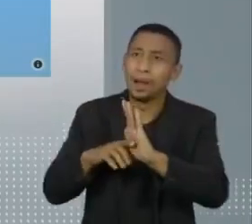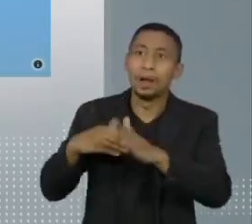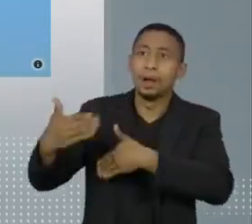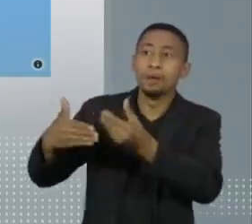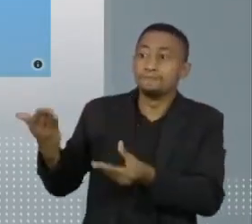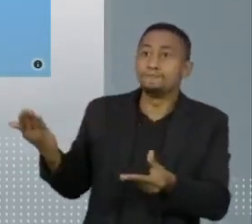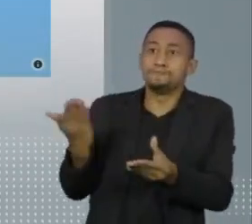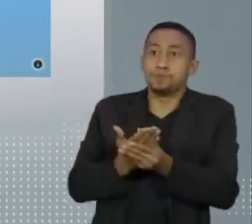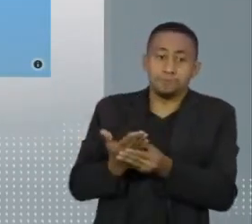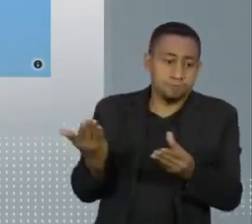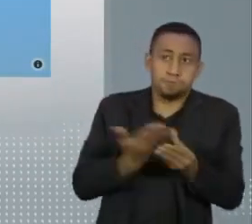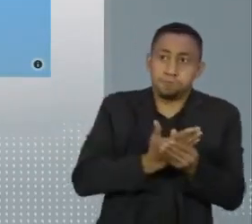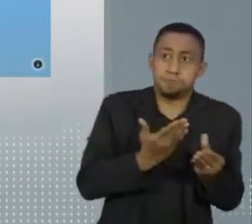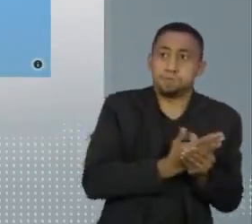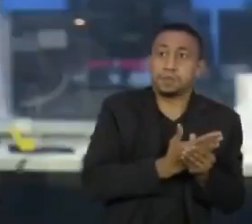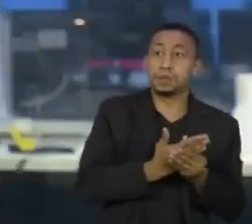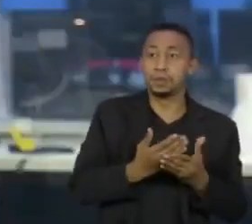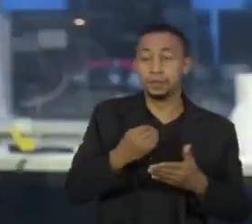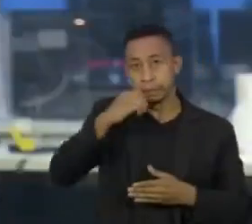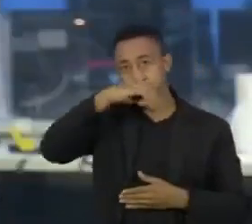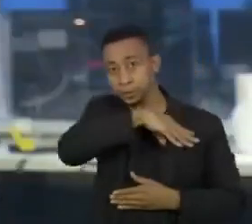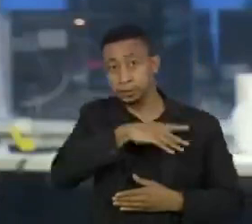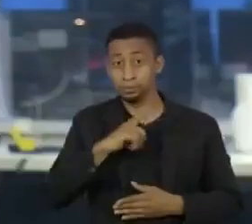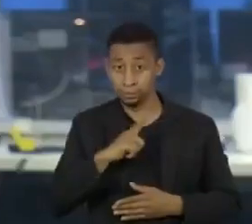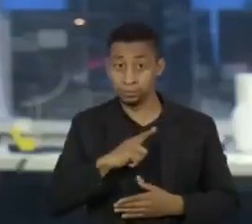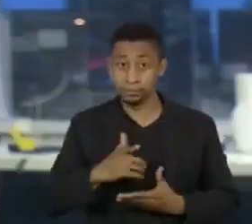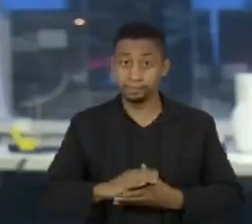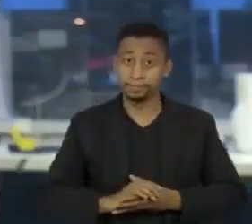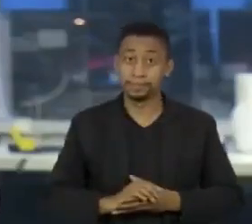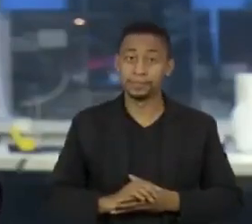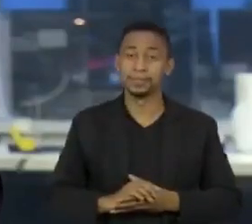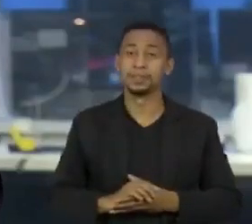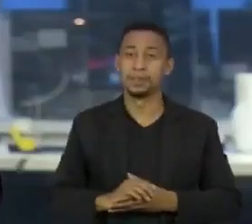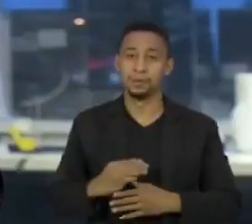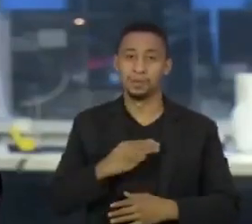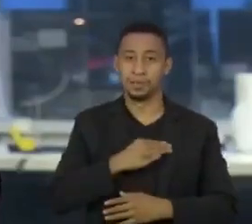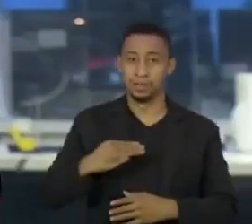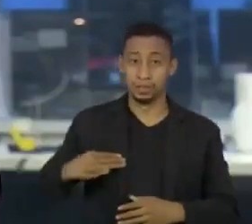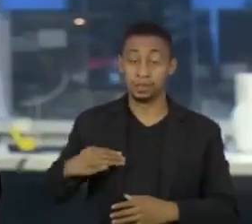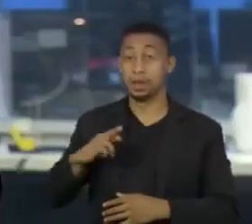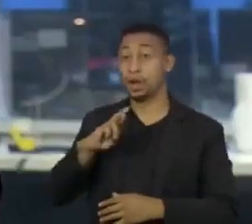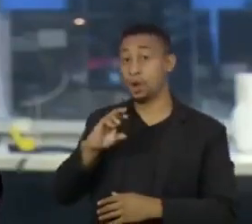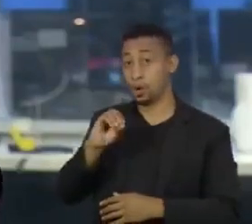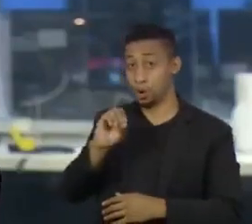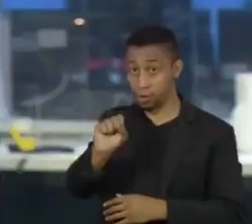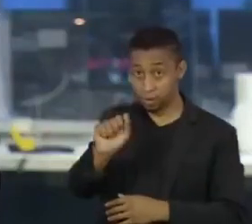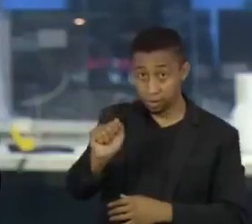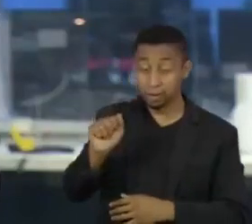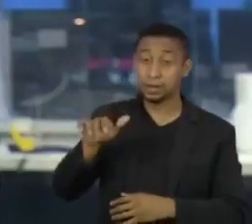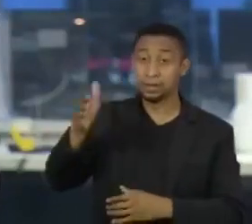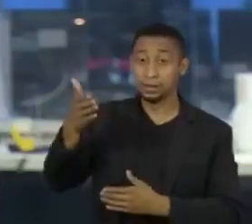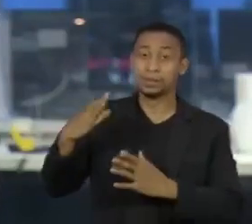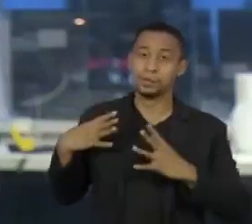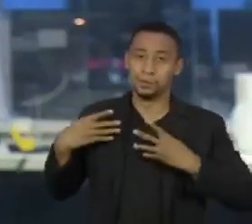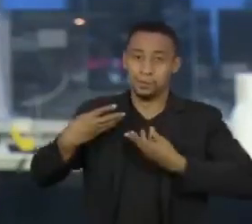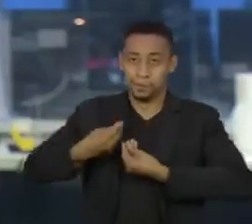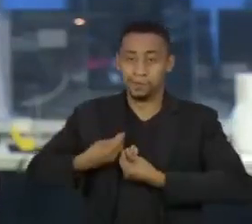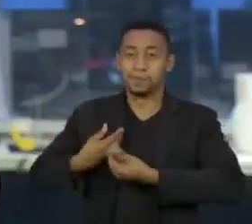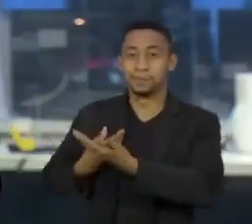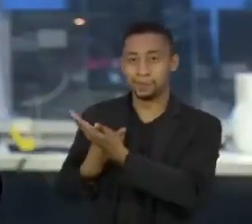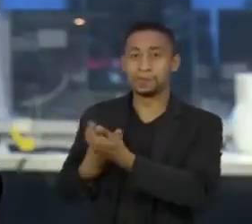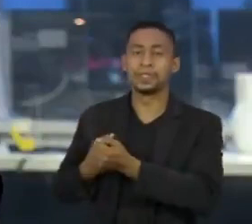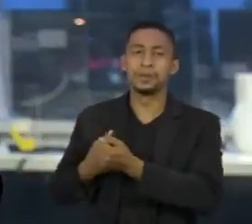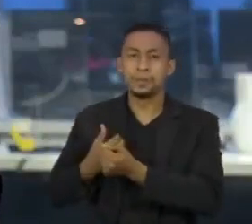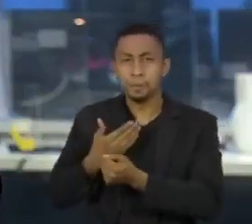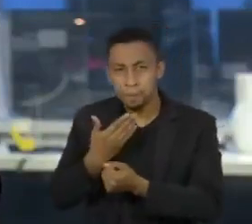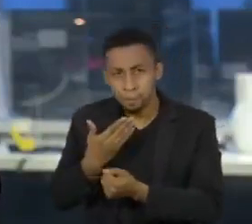de processos judiciais abusivos. E a ministra Rosa Weber, do Supremo Tribunal Federal, atendeu a pedido da Associação